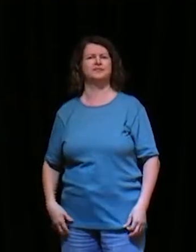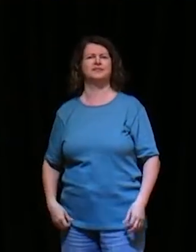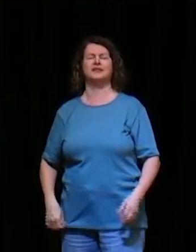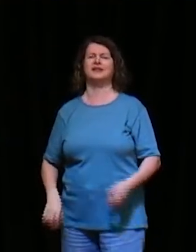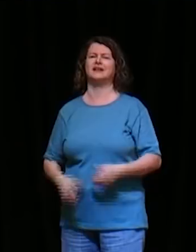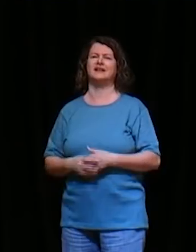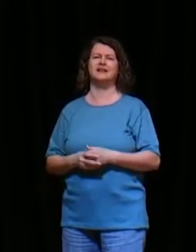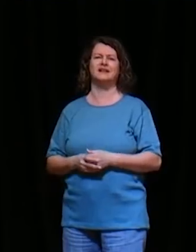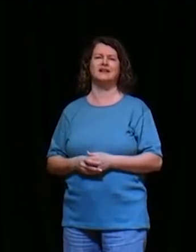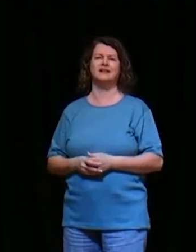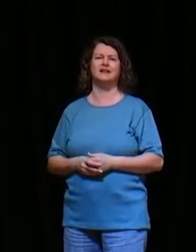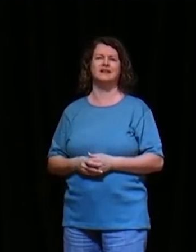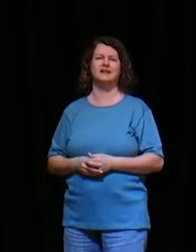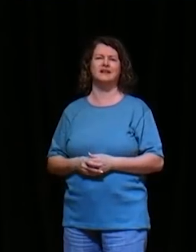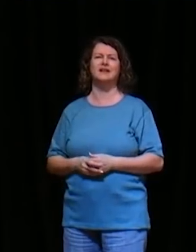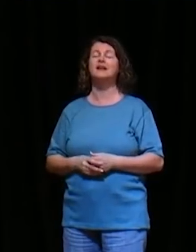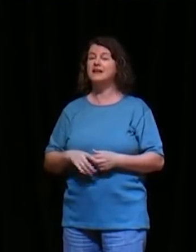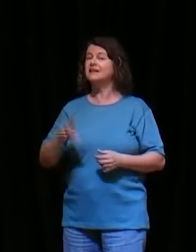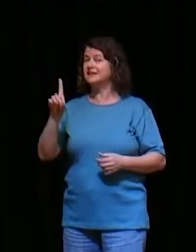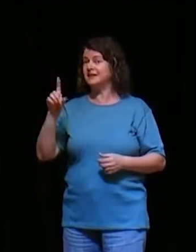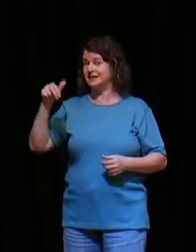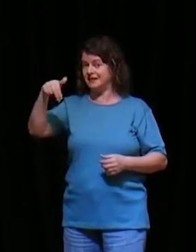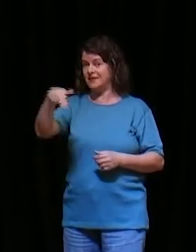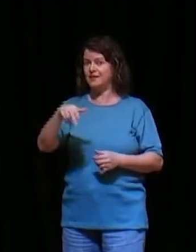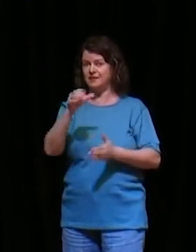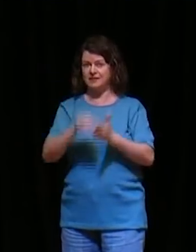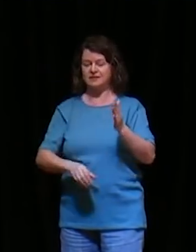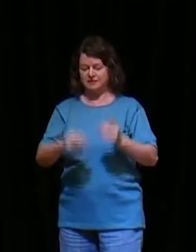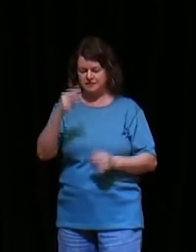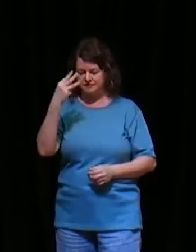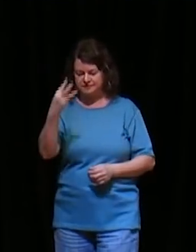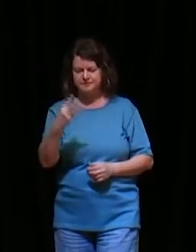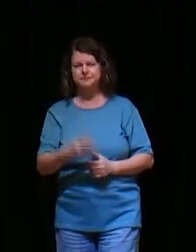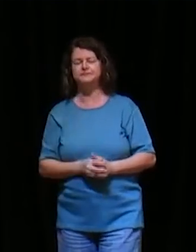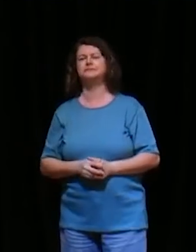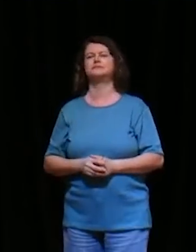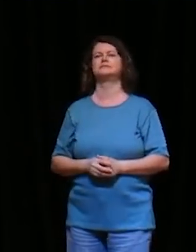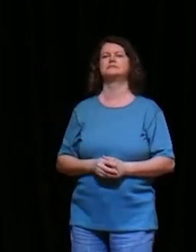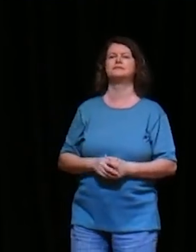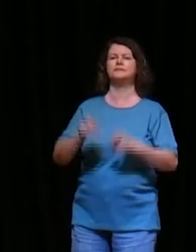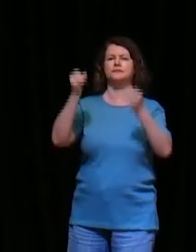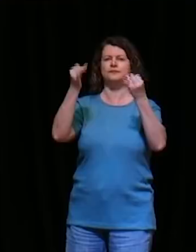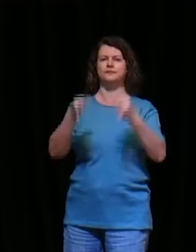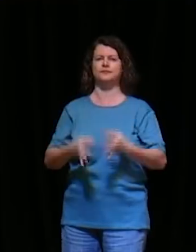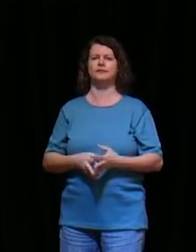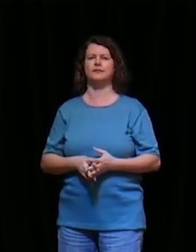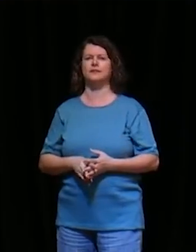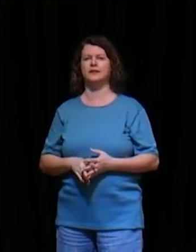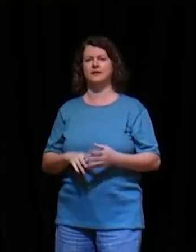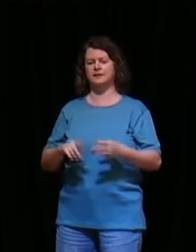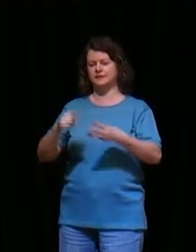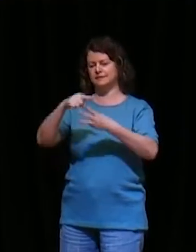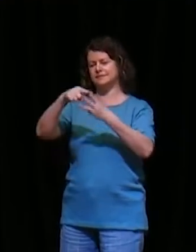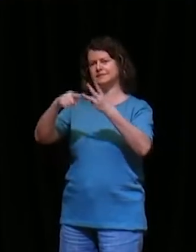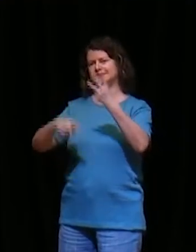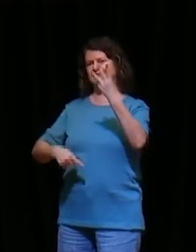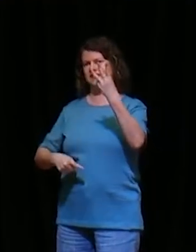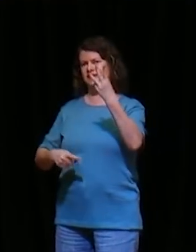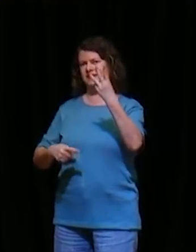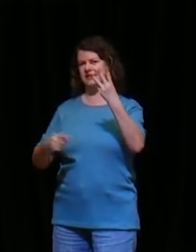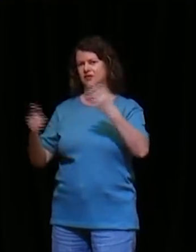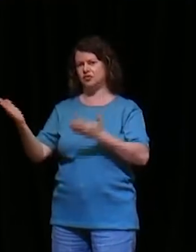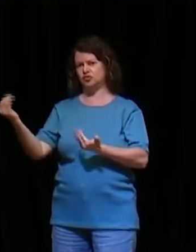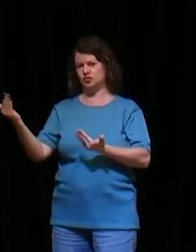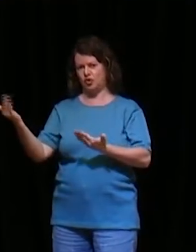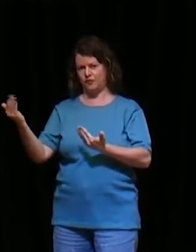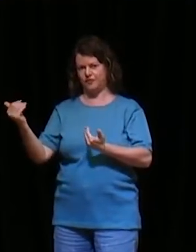palavra, de Daniel, capítulo 3, quando, é, aqueles jovens, Sadraque, Mesaque, e Abednego, são